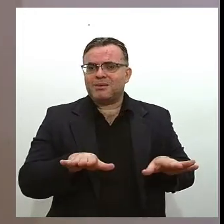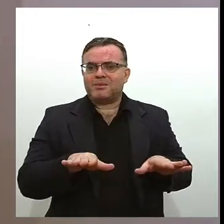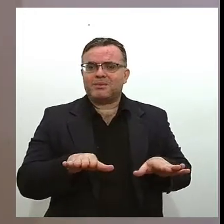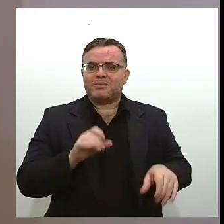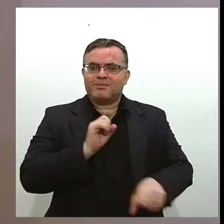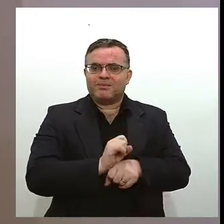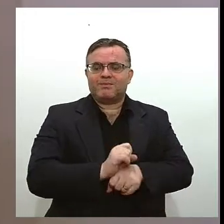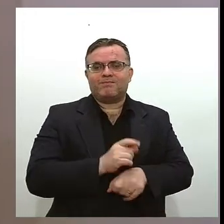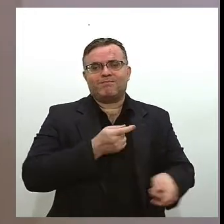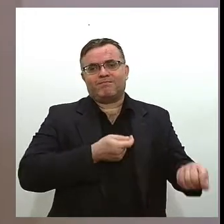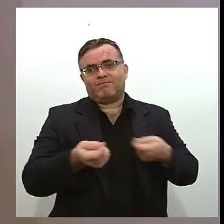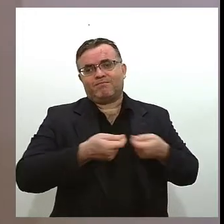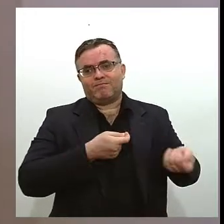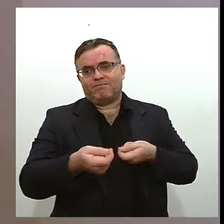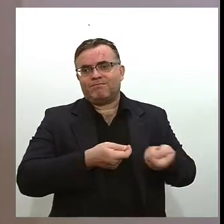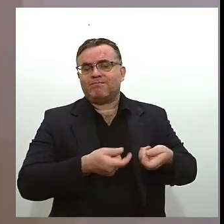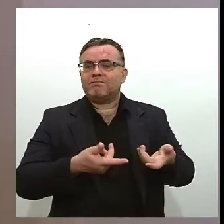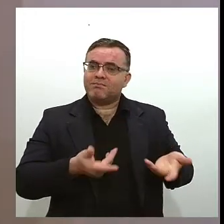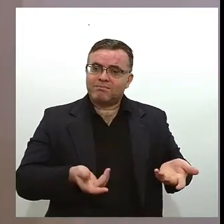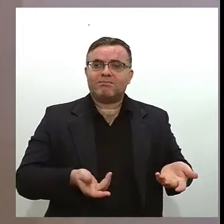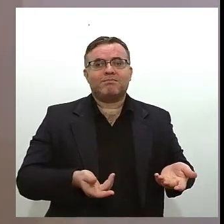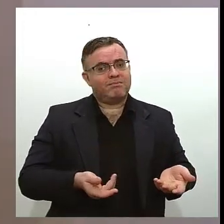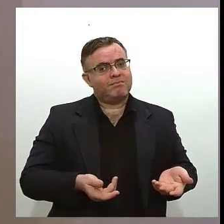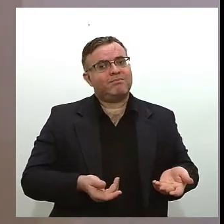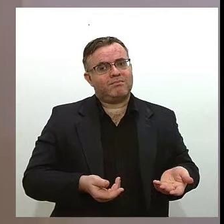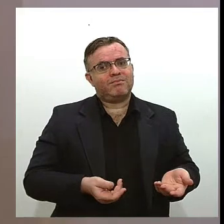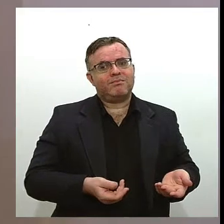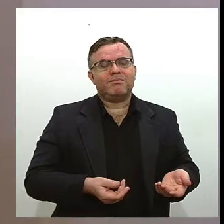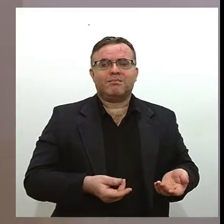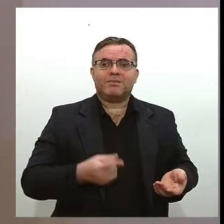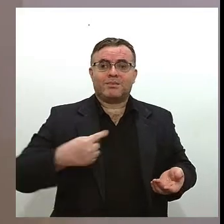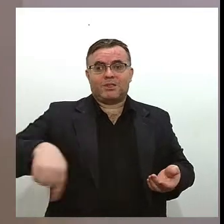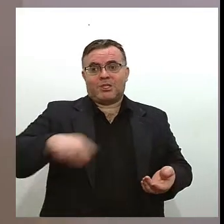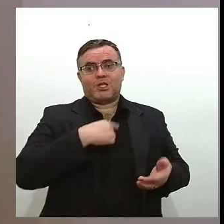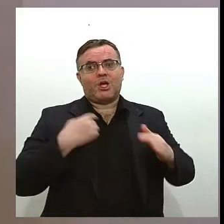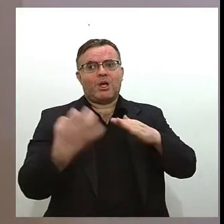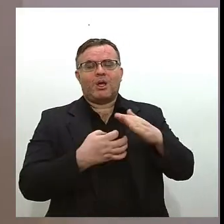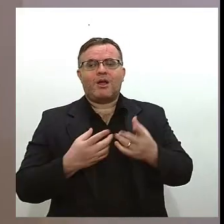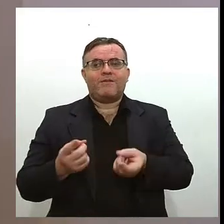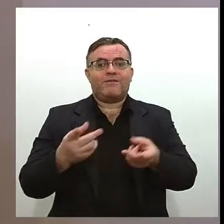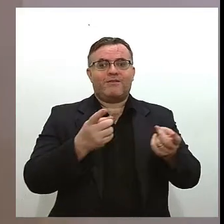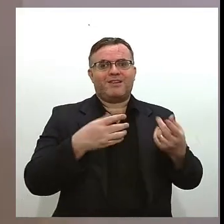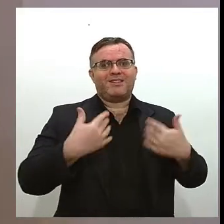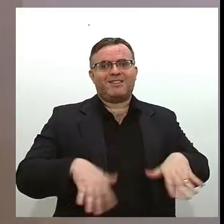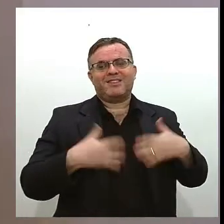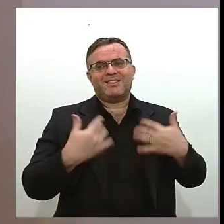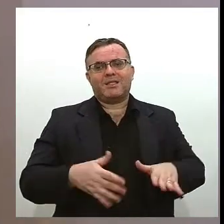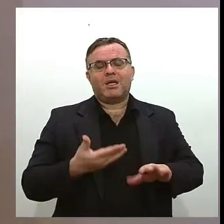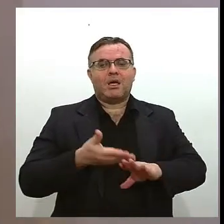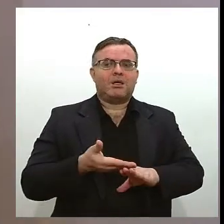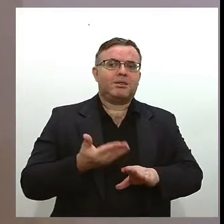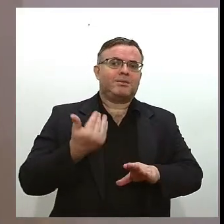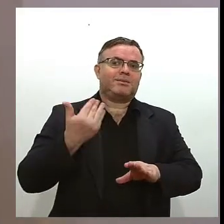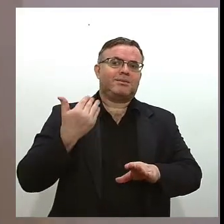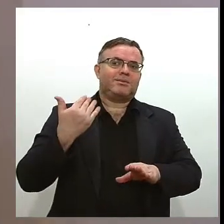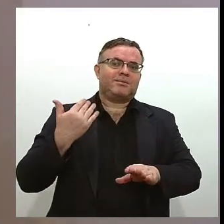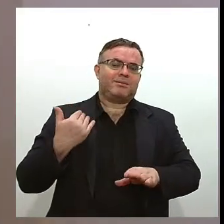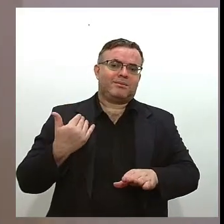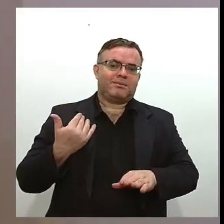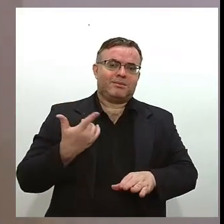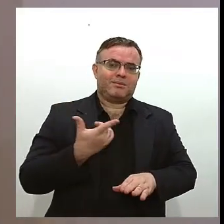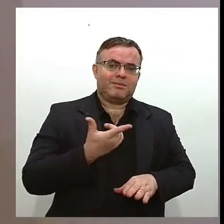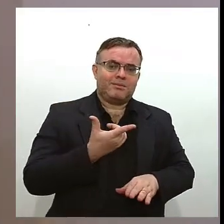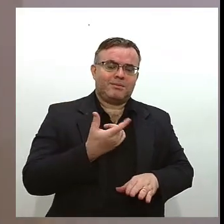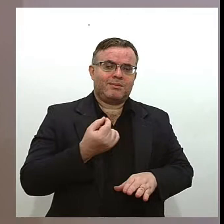tenta economizar ao máximo e isso tudo afeta os volumes de vendas. Nós que já estamos vindo desde 2020